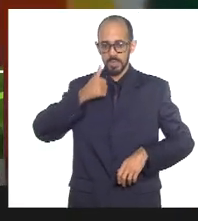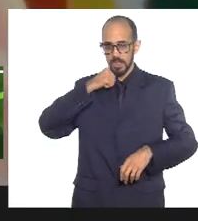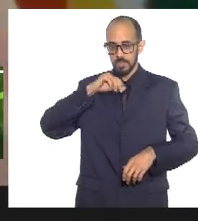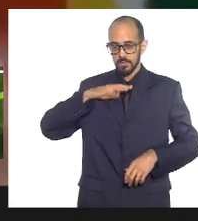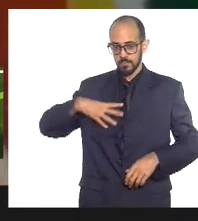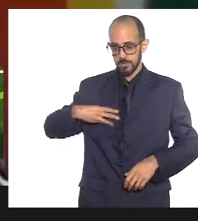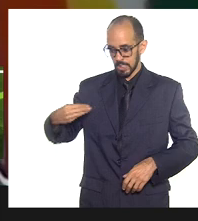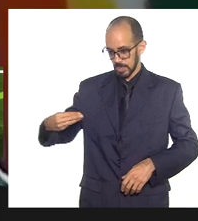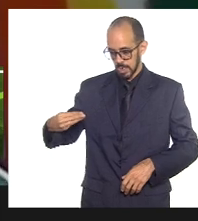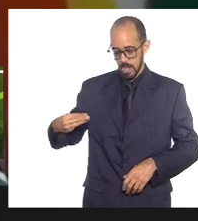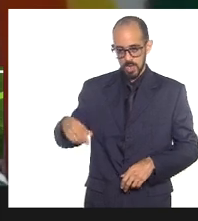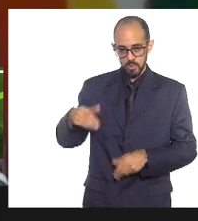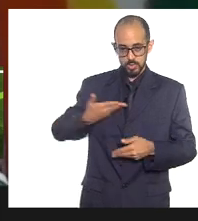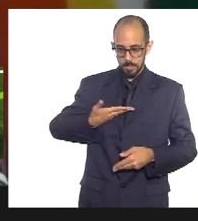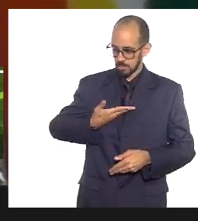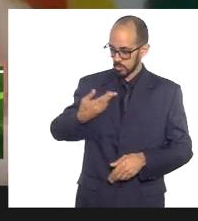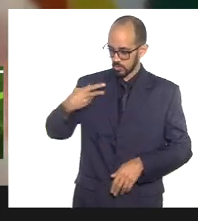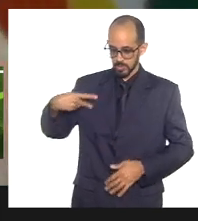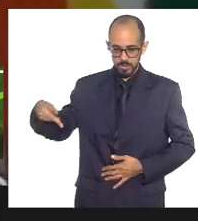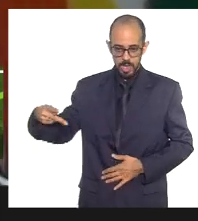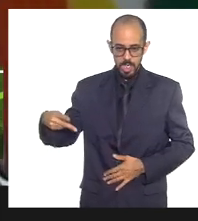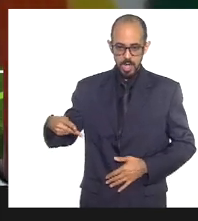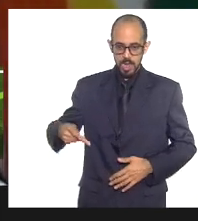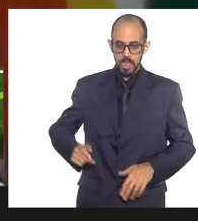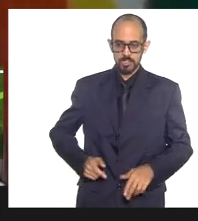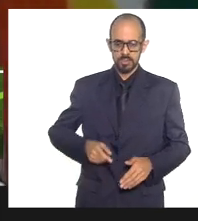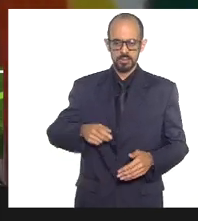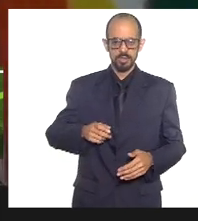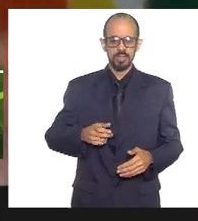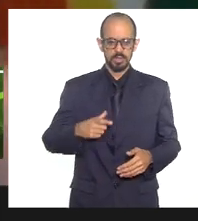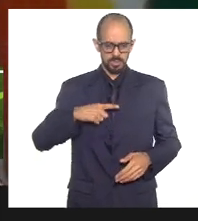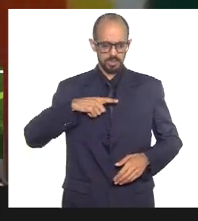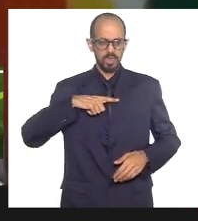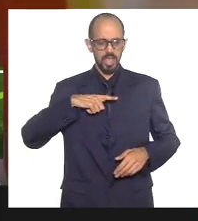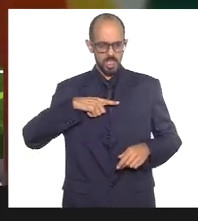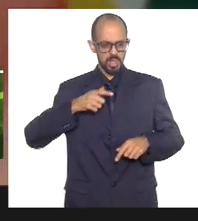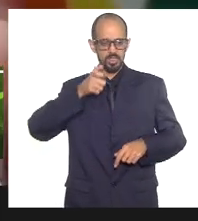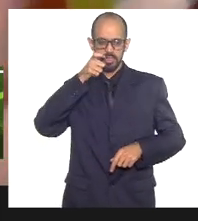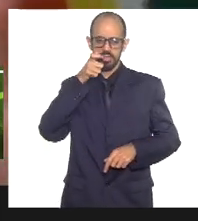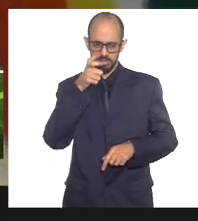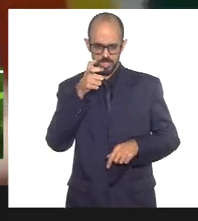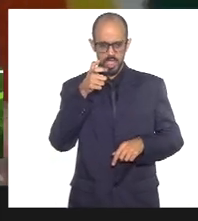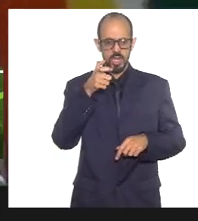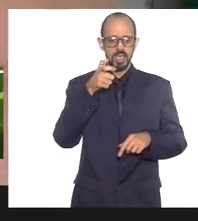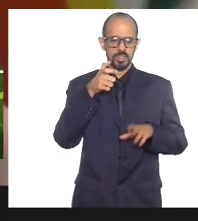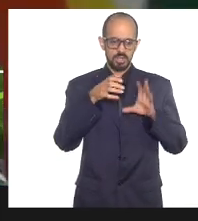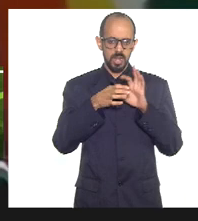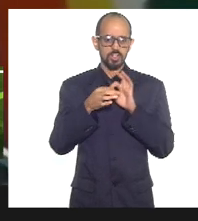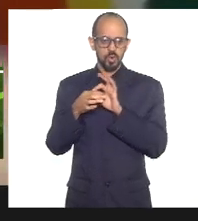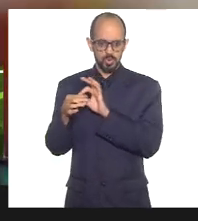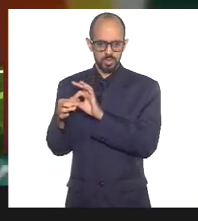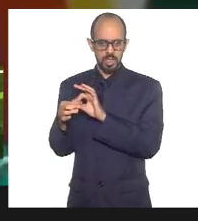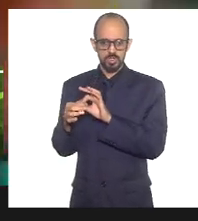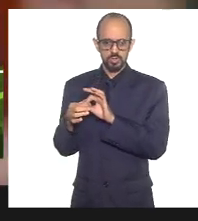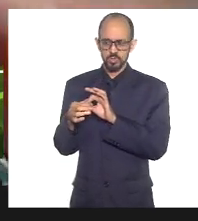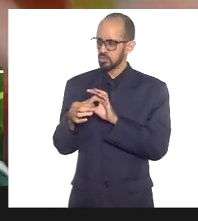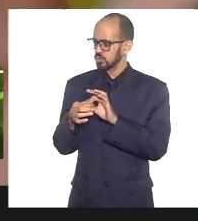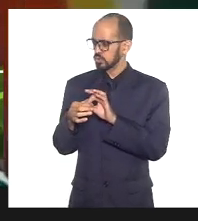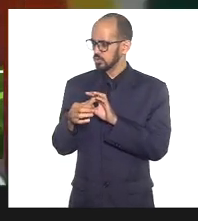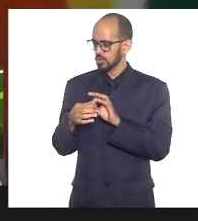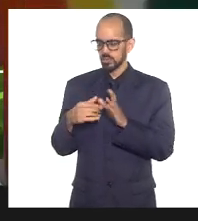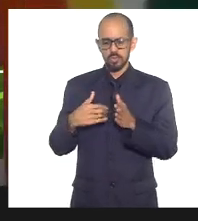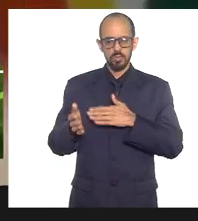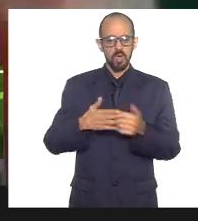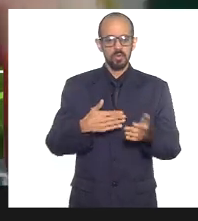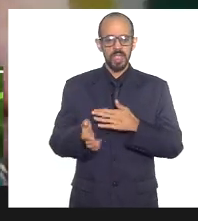dela, muito ativistas nesse sentido, independentemente da corrente mais política ou